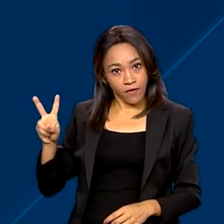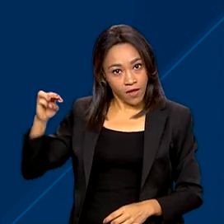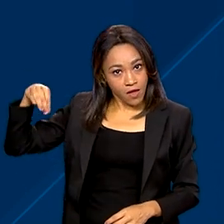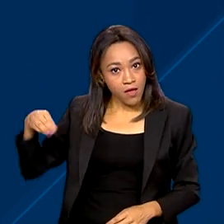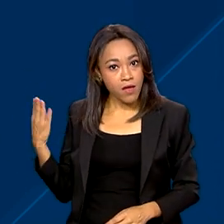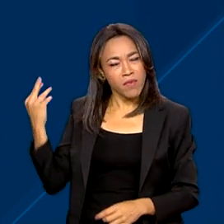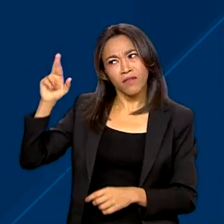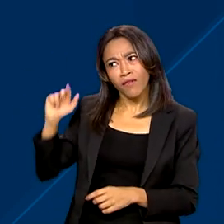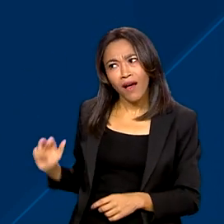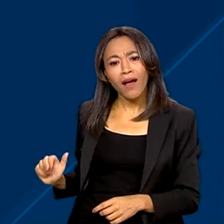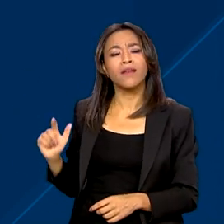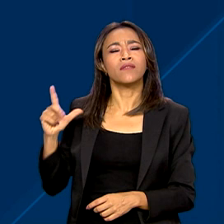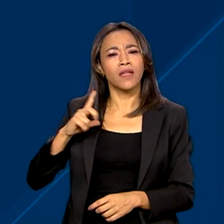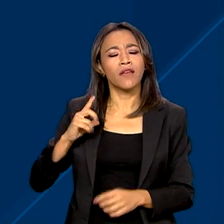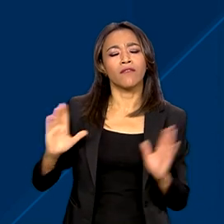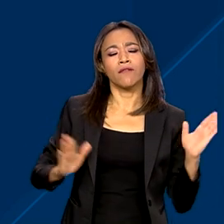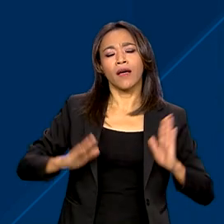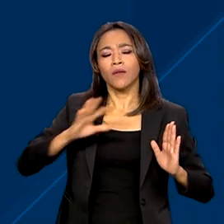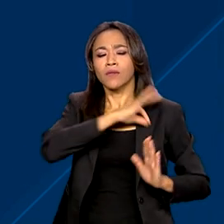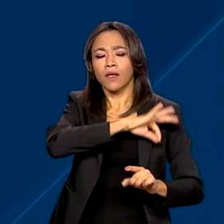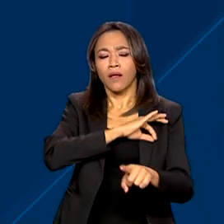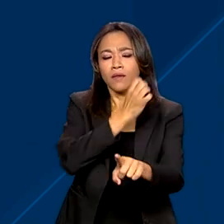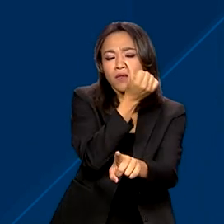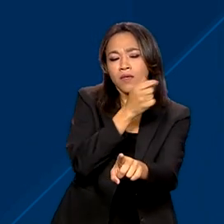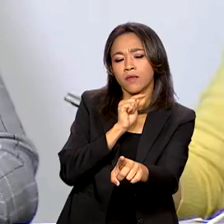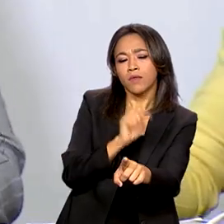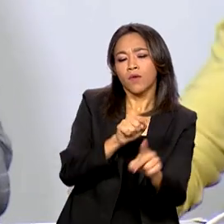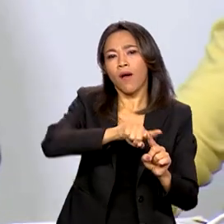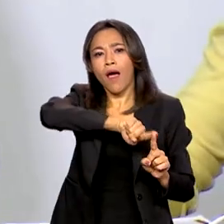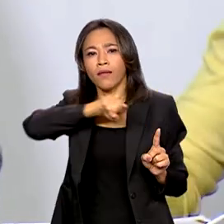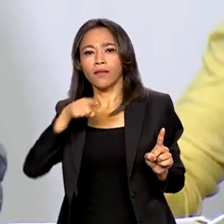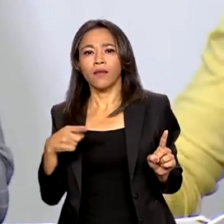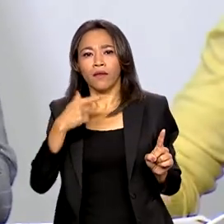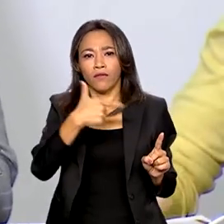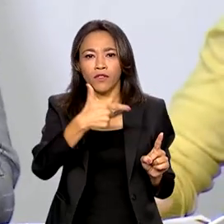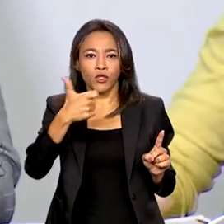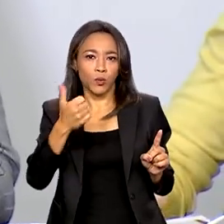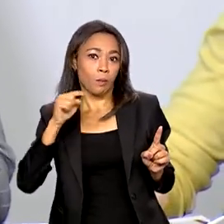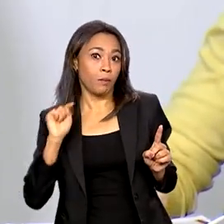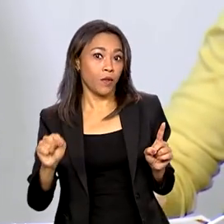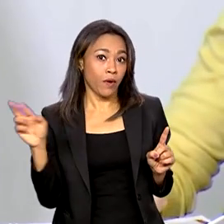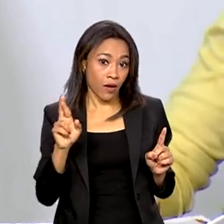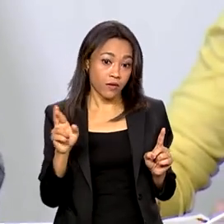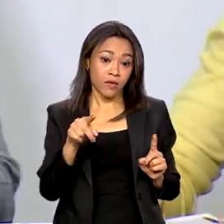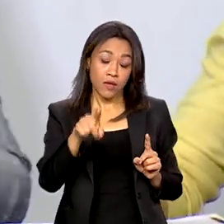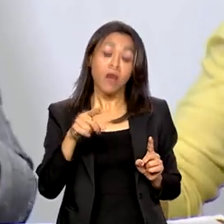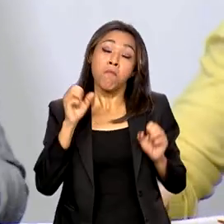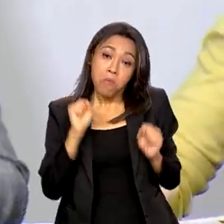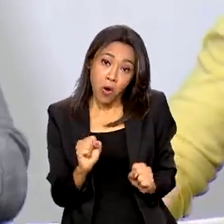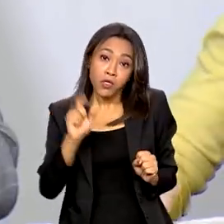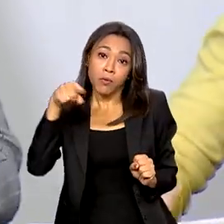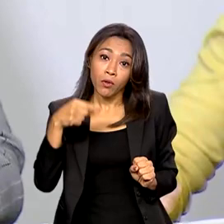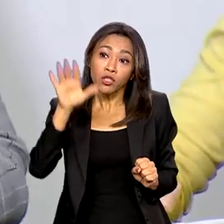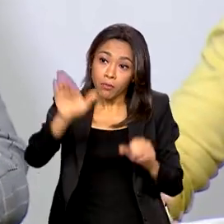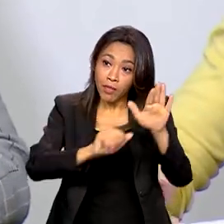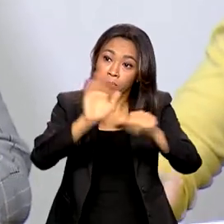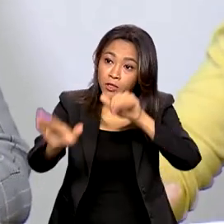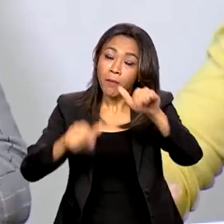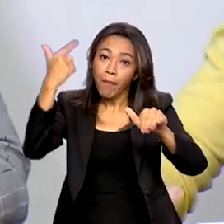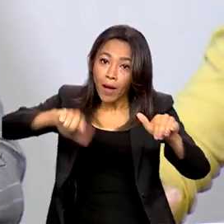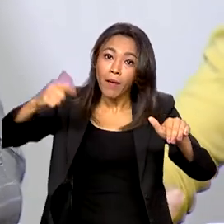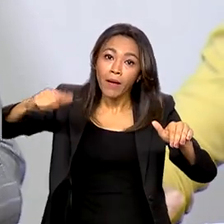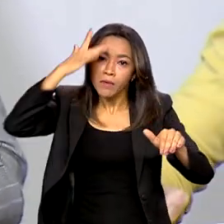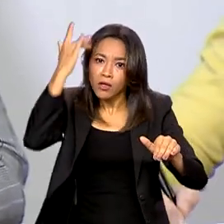vão variar de 6 a 21 mil reais. Você pode depois chamar mais gente e aí a gente vai fazendo isso conforme tem